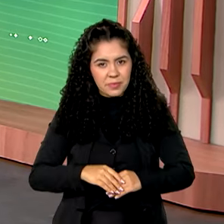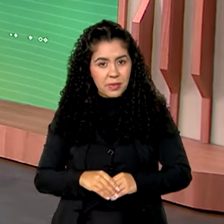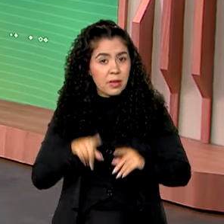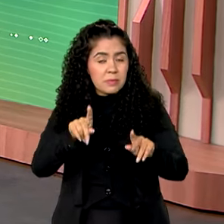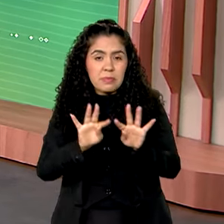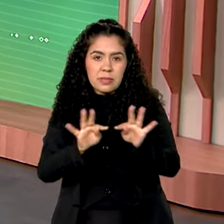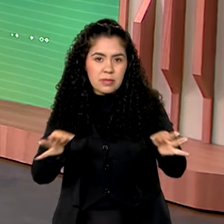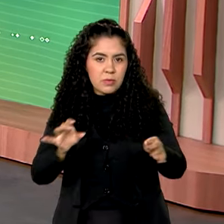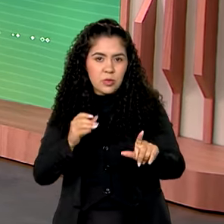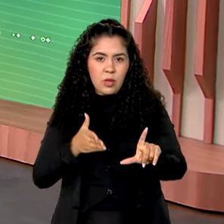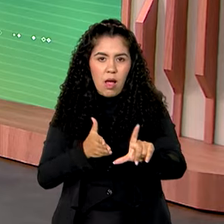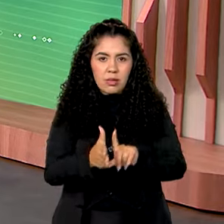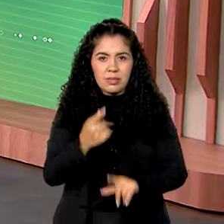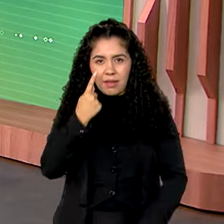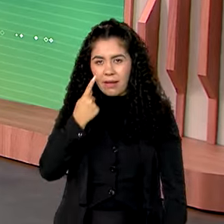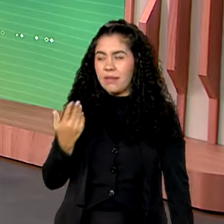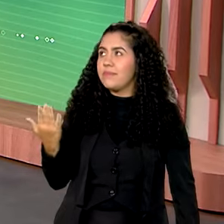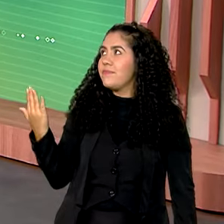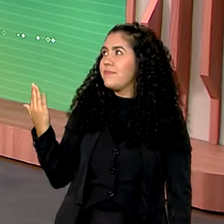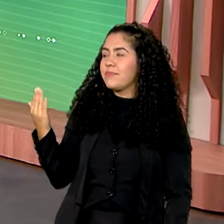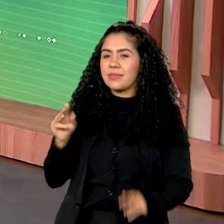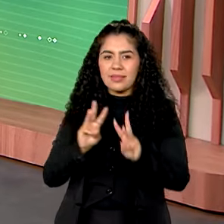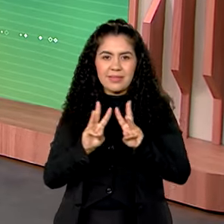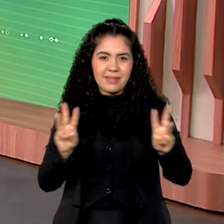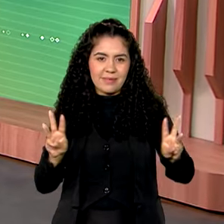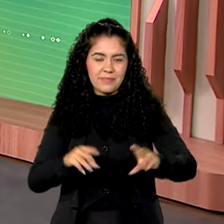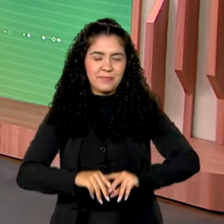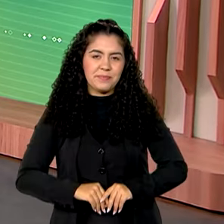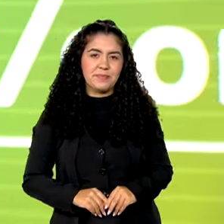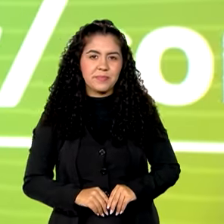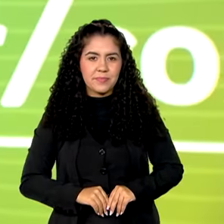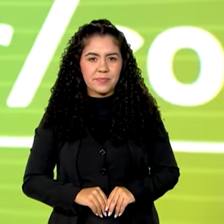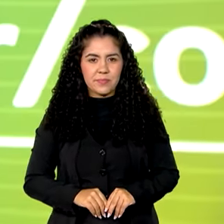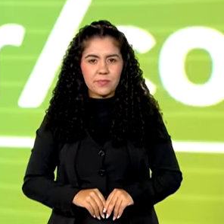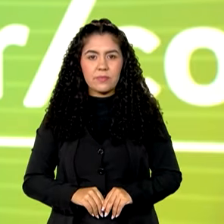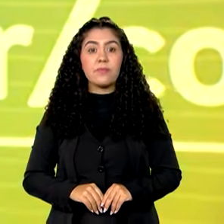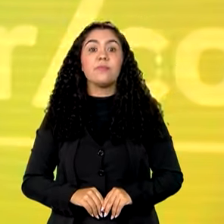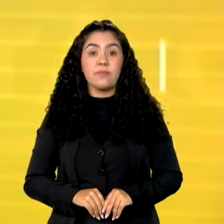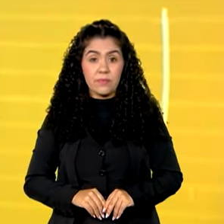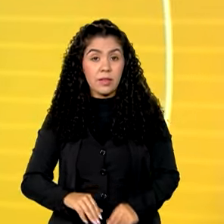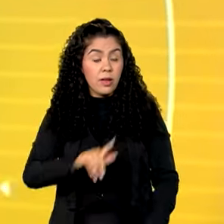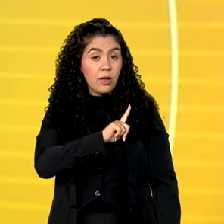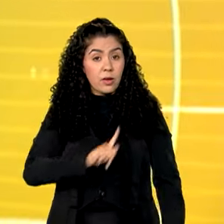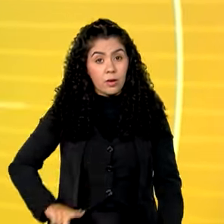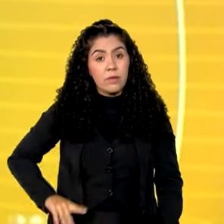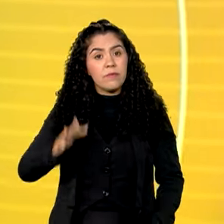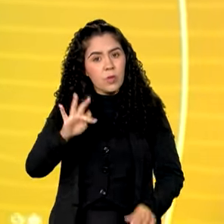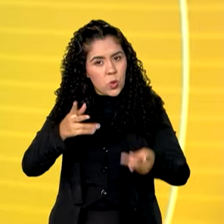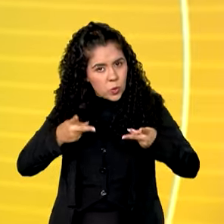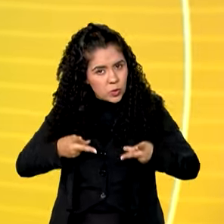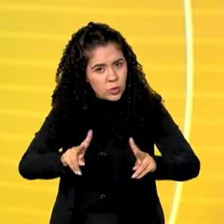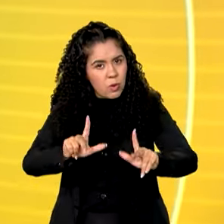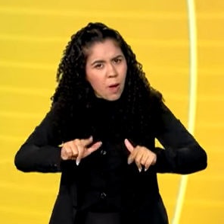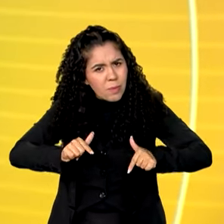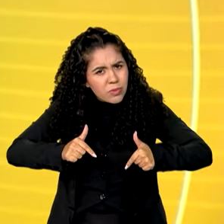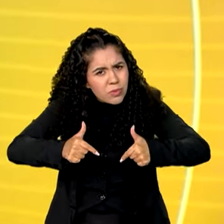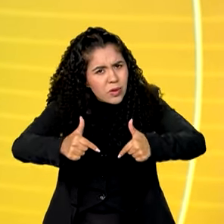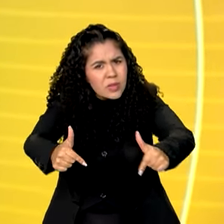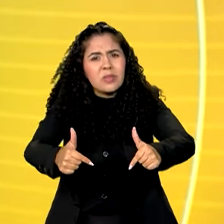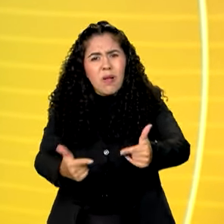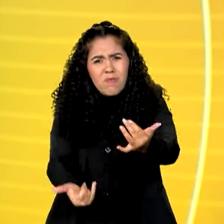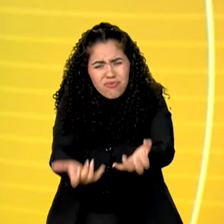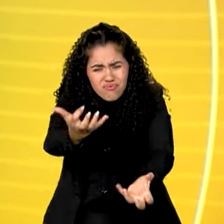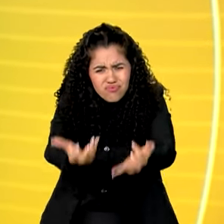Basta acessar gov.br barra Comunica.br. E o governo federal segue atuando para combater os